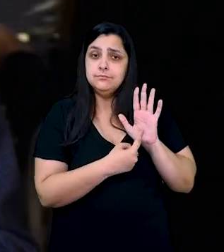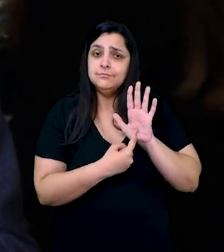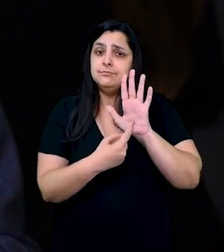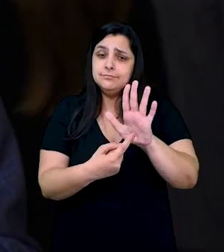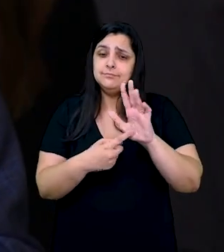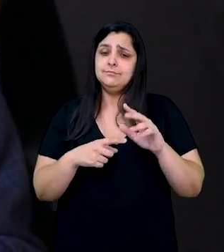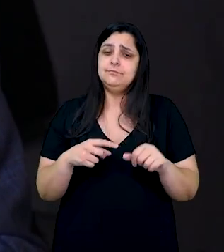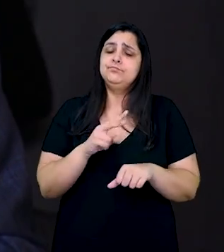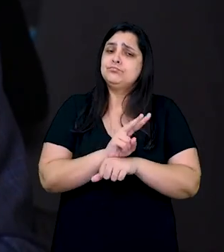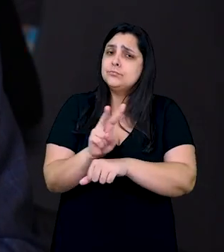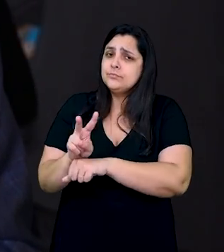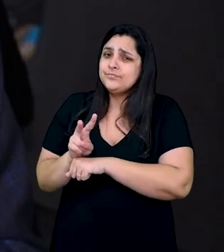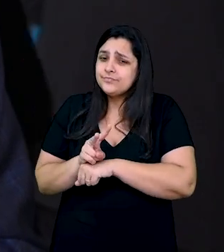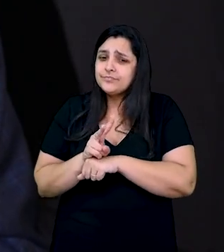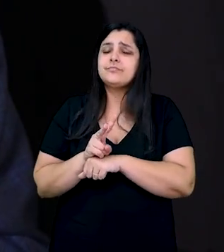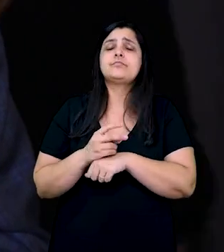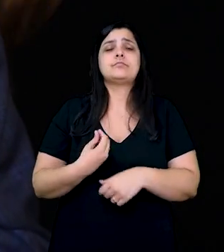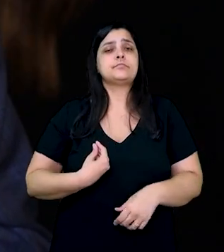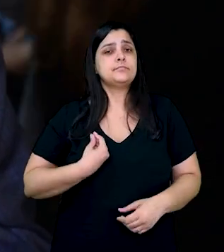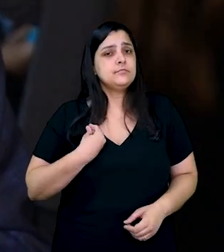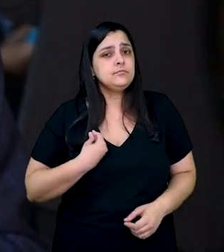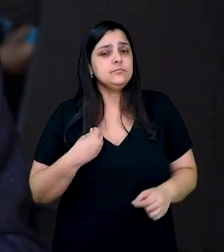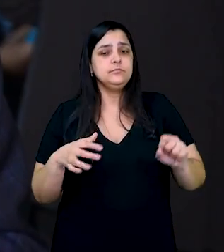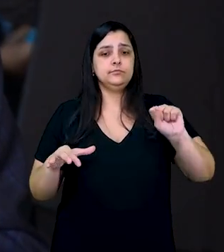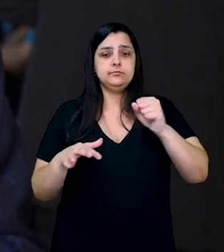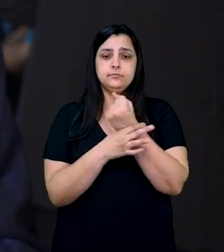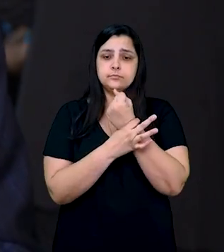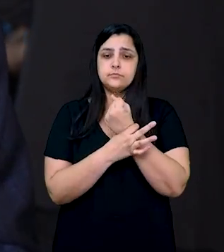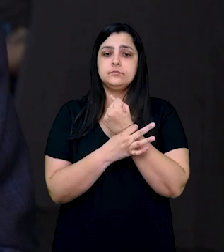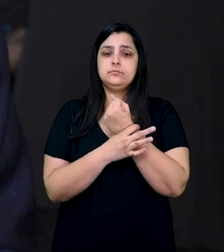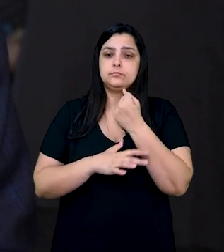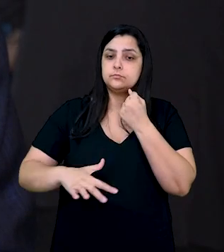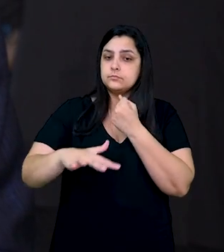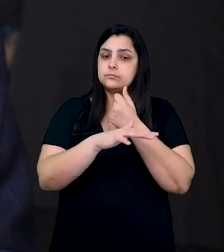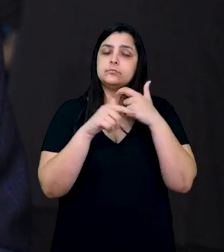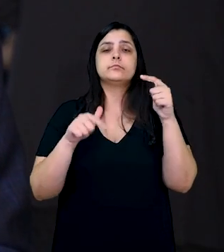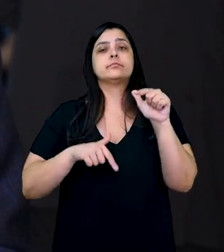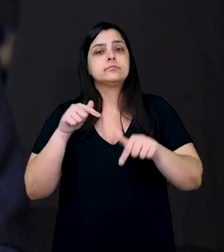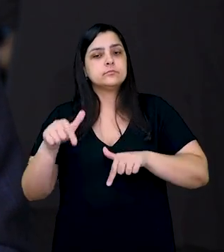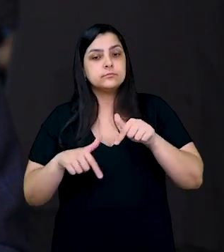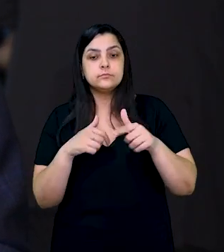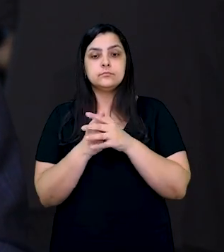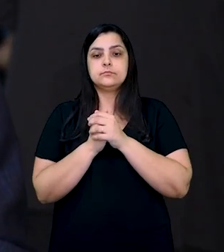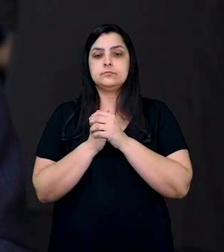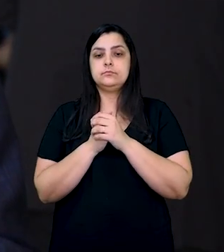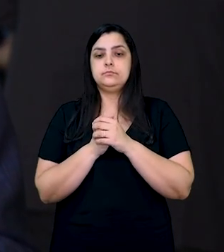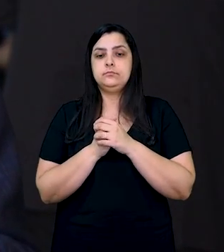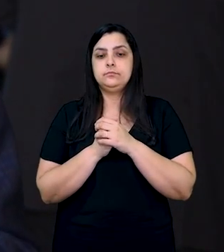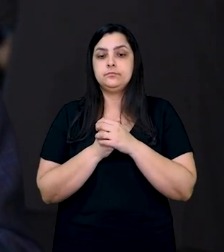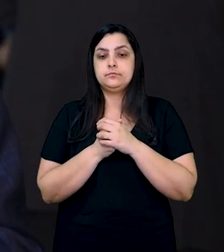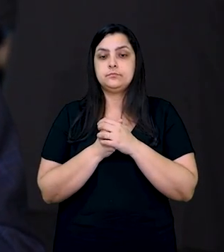protetiva da vida e da segurança no ambiente de trabalho,